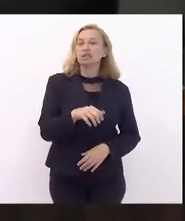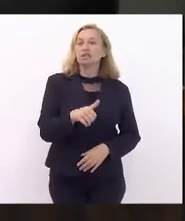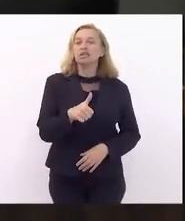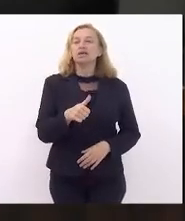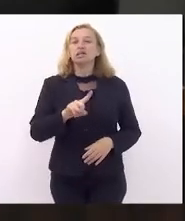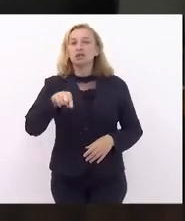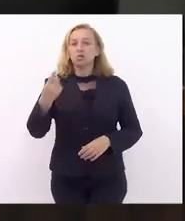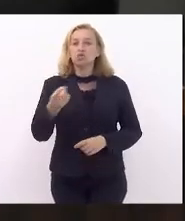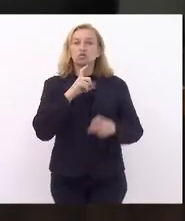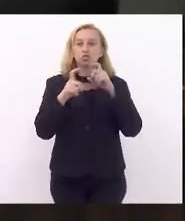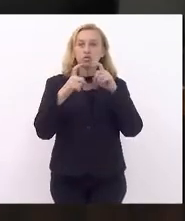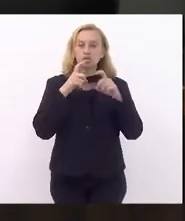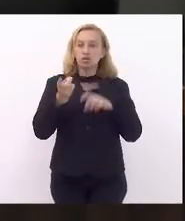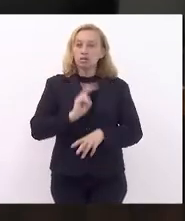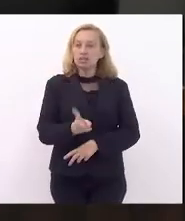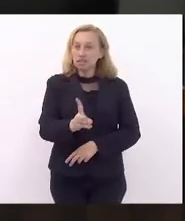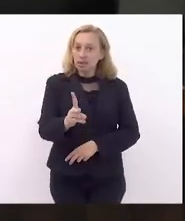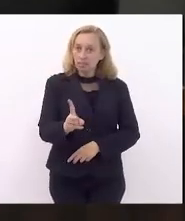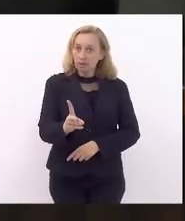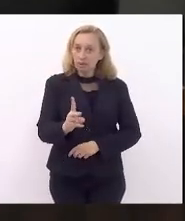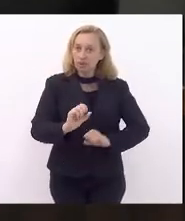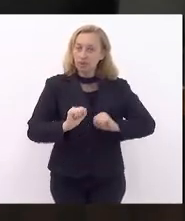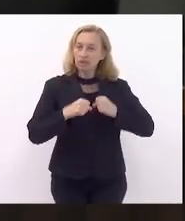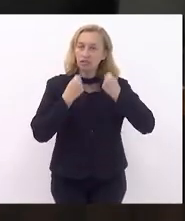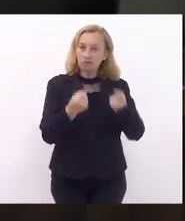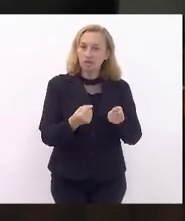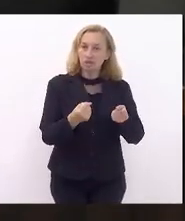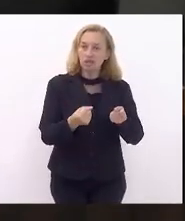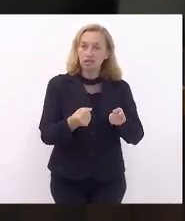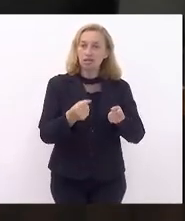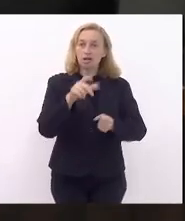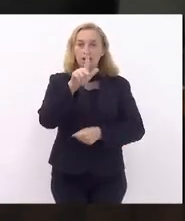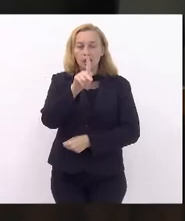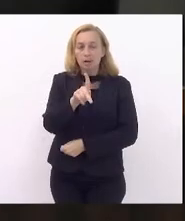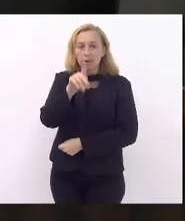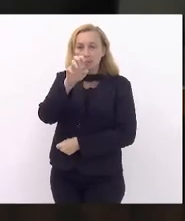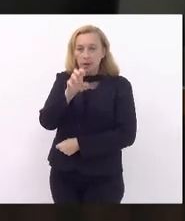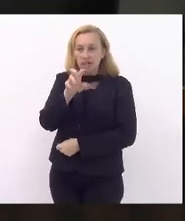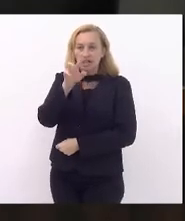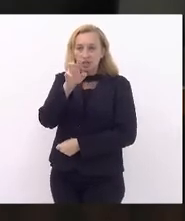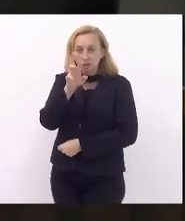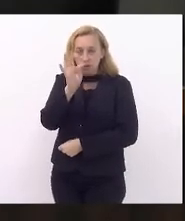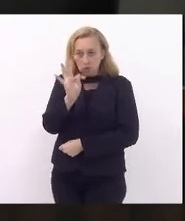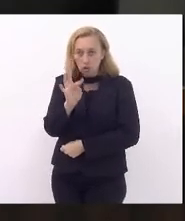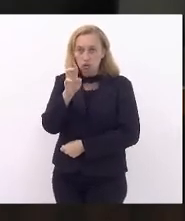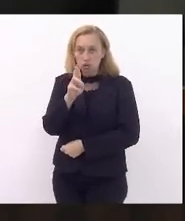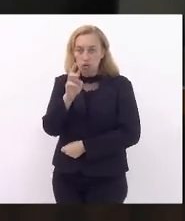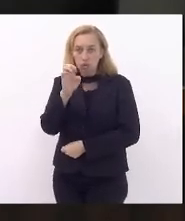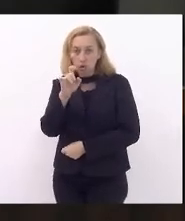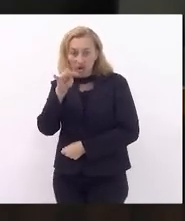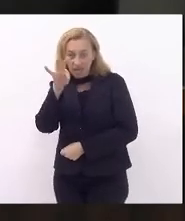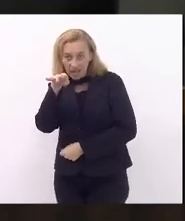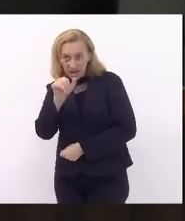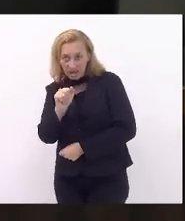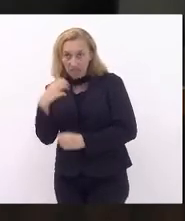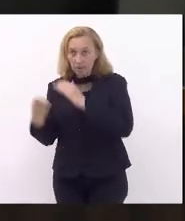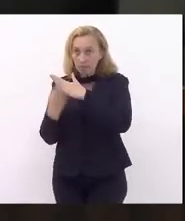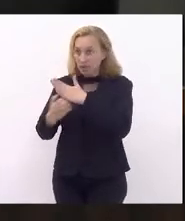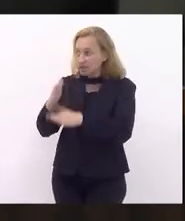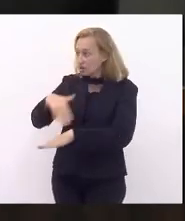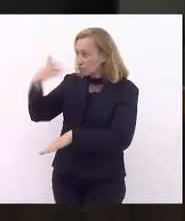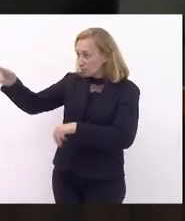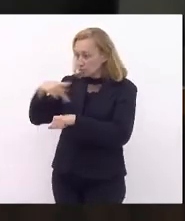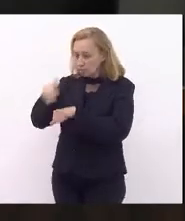discussões, sempre em defesa das petroleiras estrangeiras, sempre em defesa.